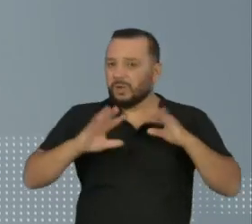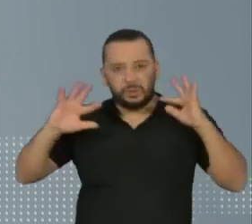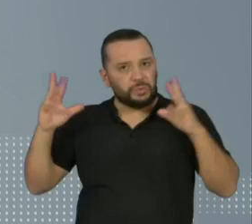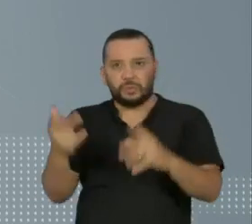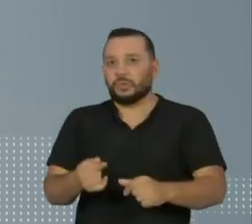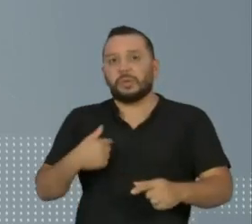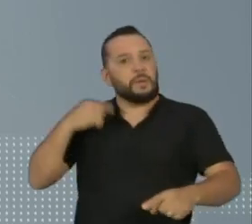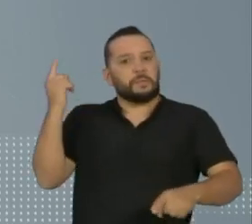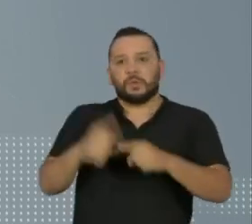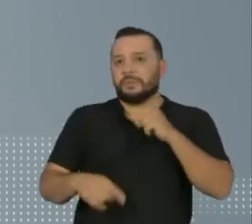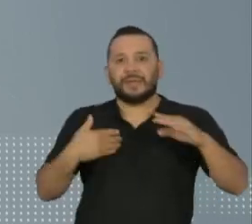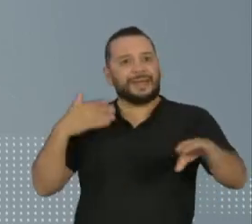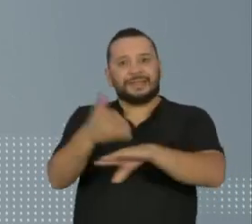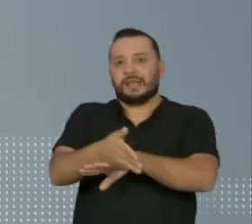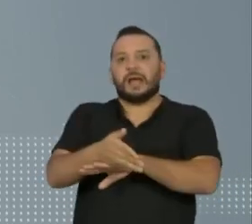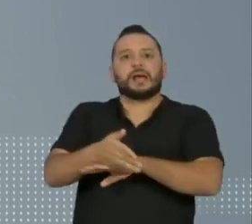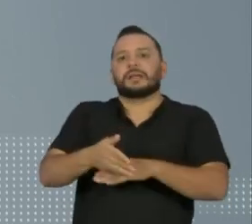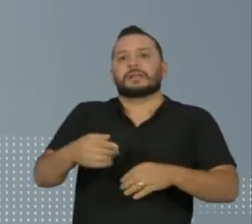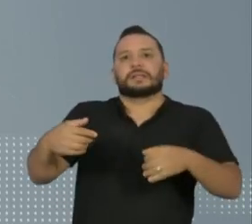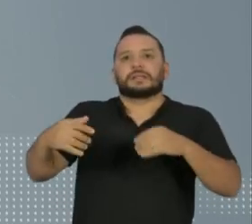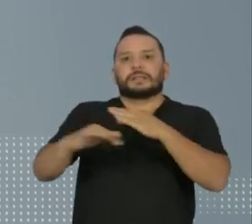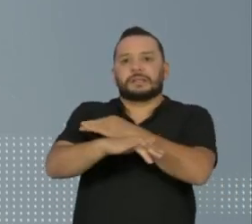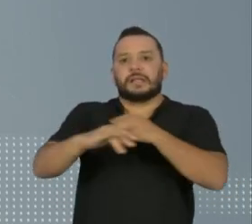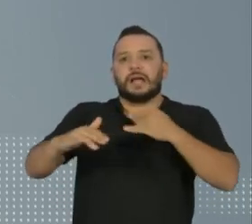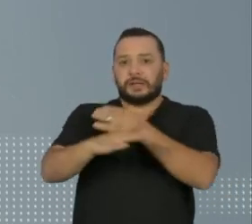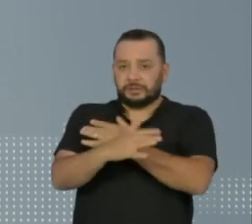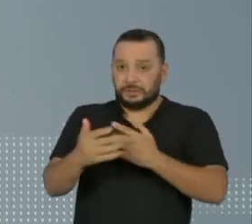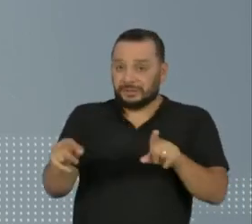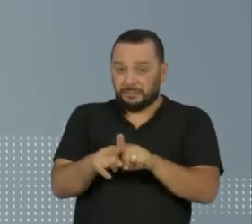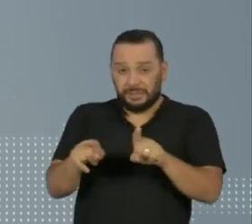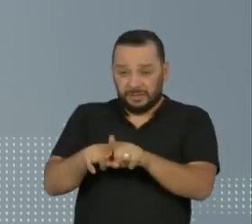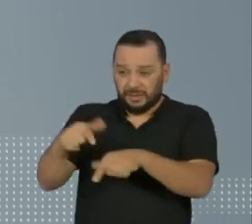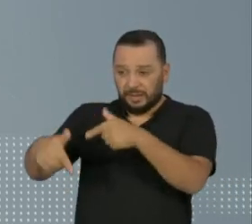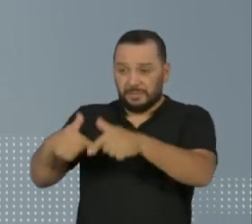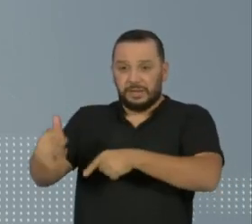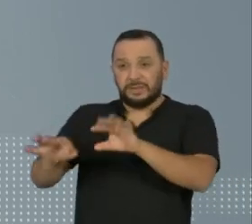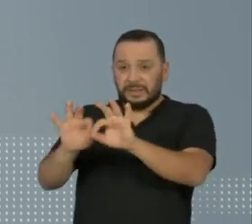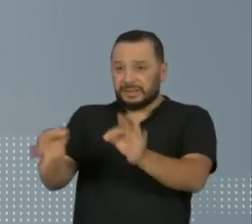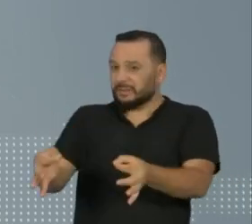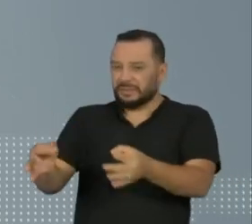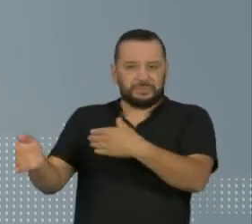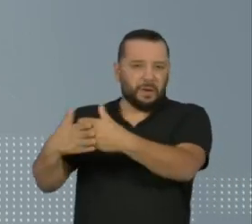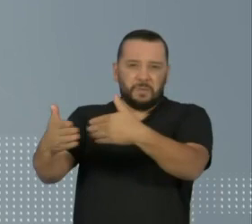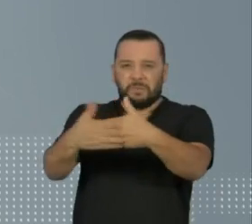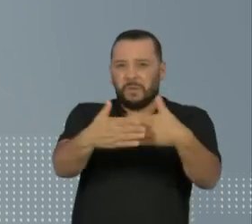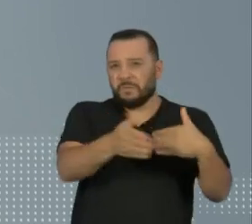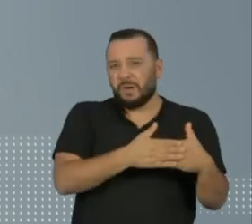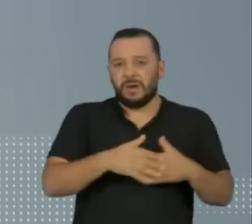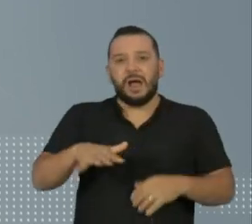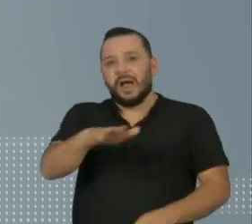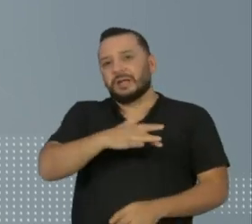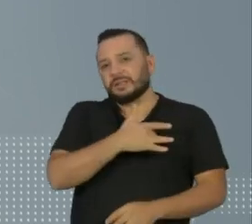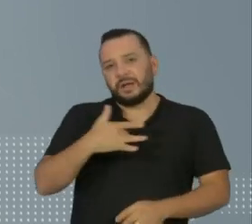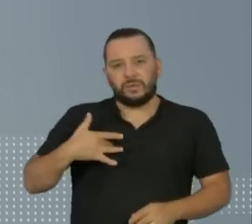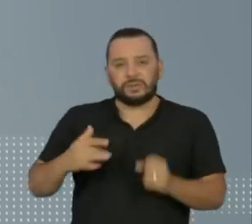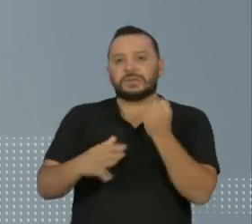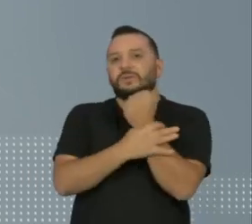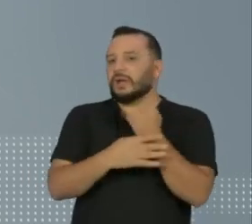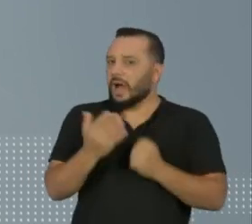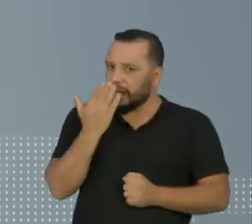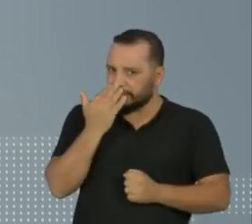de entrada e saída da região. Atividades não essenciais também estão suspensas. Saúde, segurança e